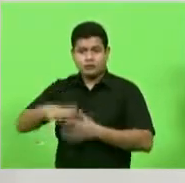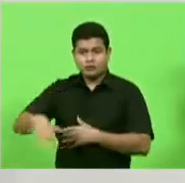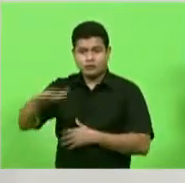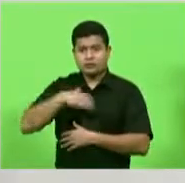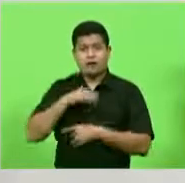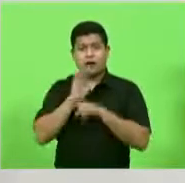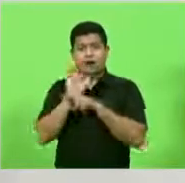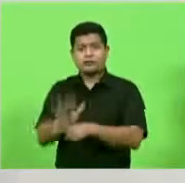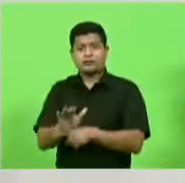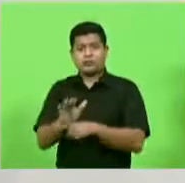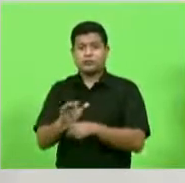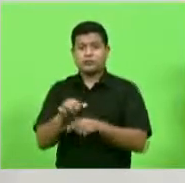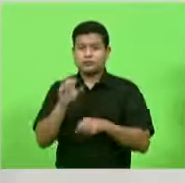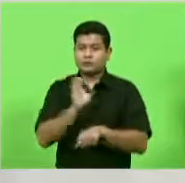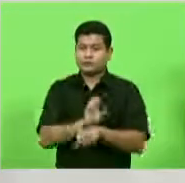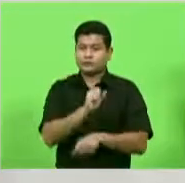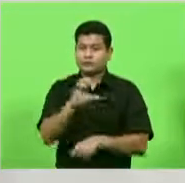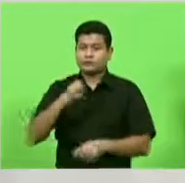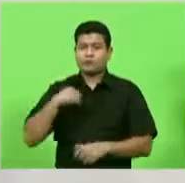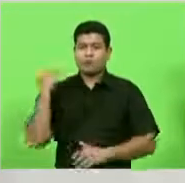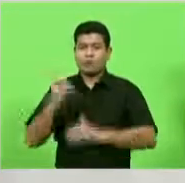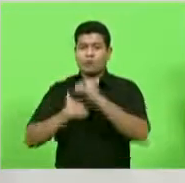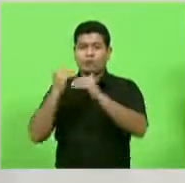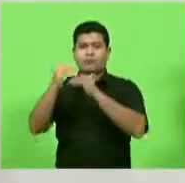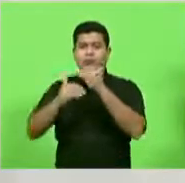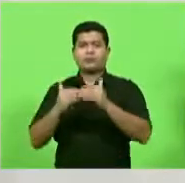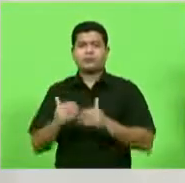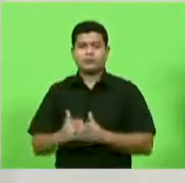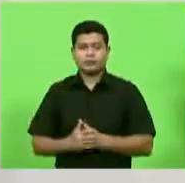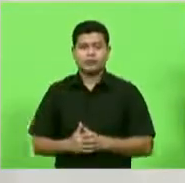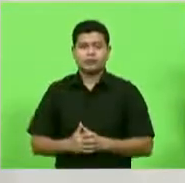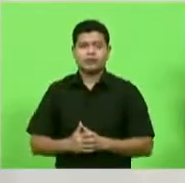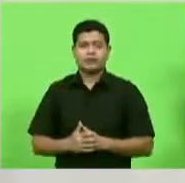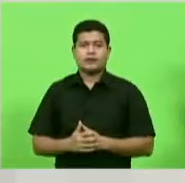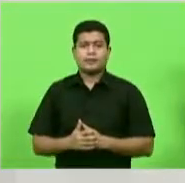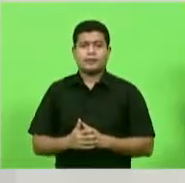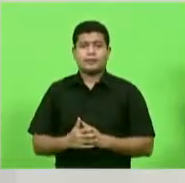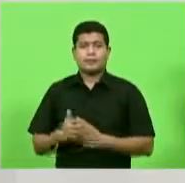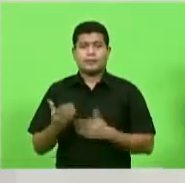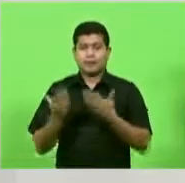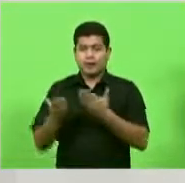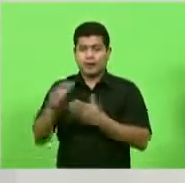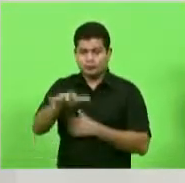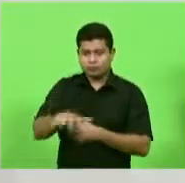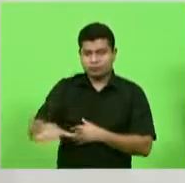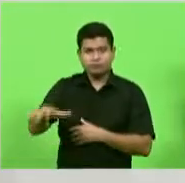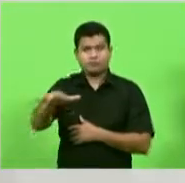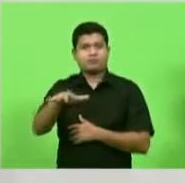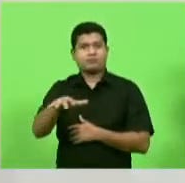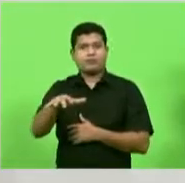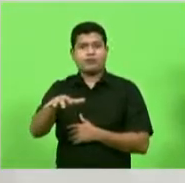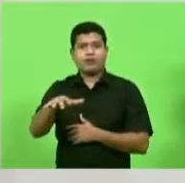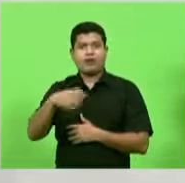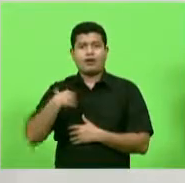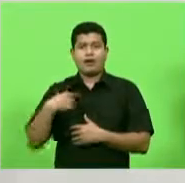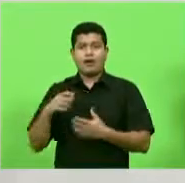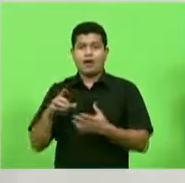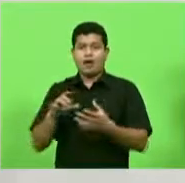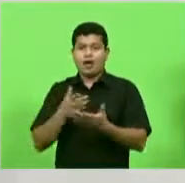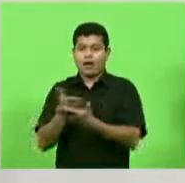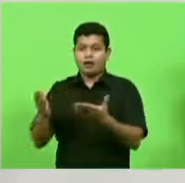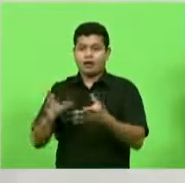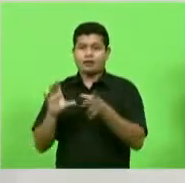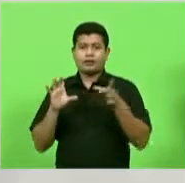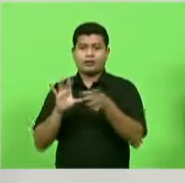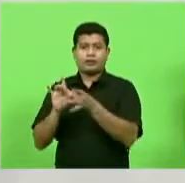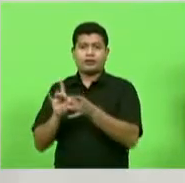ajudas ao Estado de Santa Catarina e o funcionamento dela. Esse Eixo K interliga ali a nossa